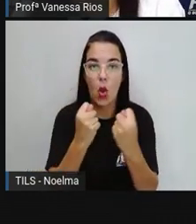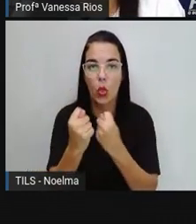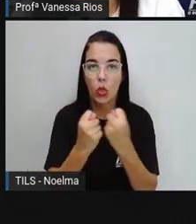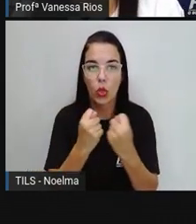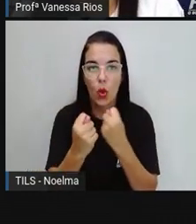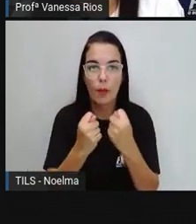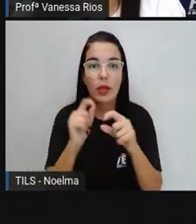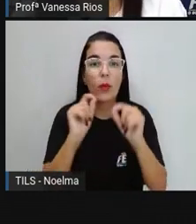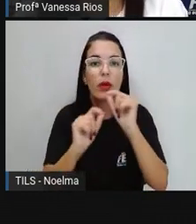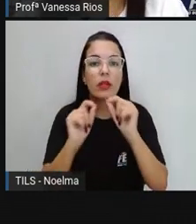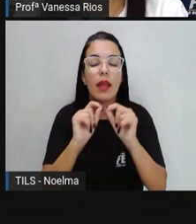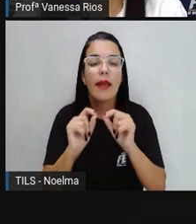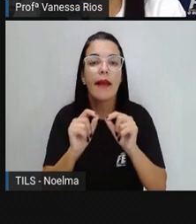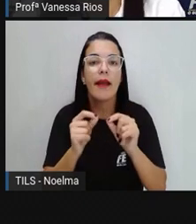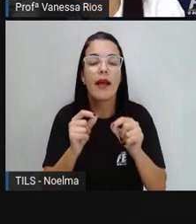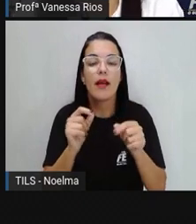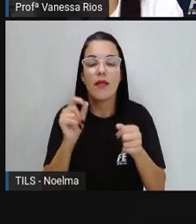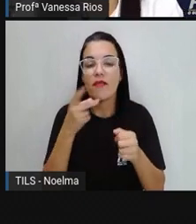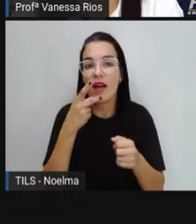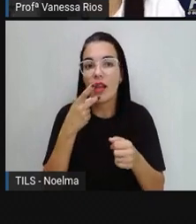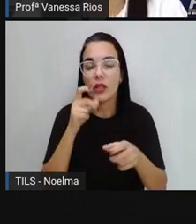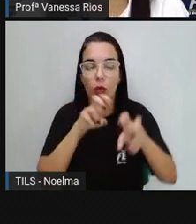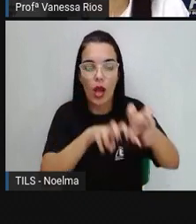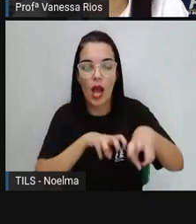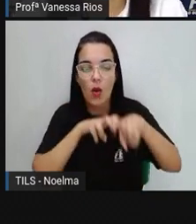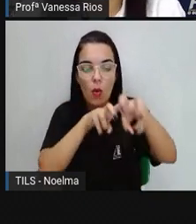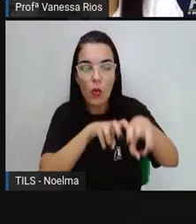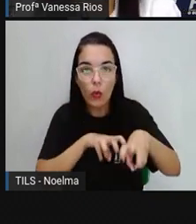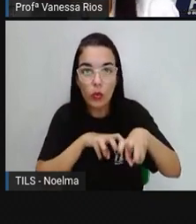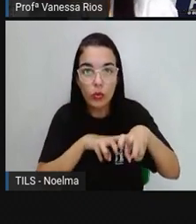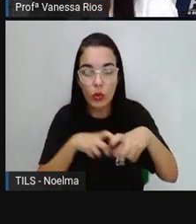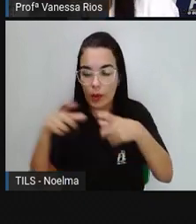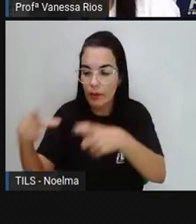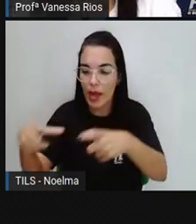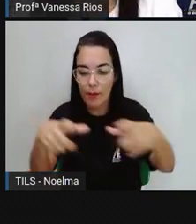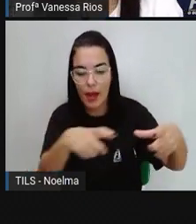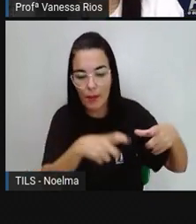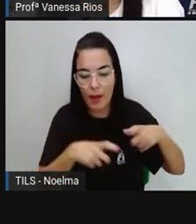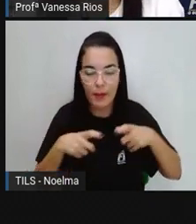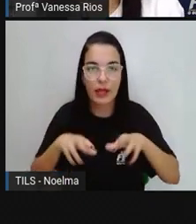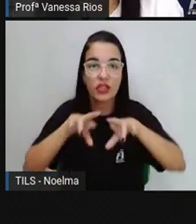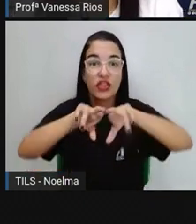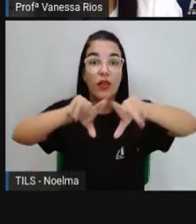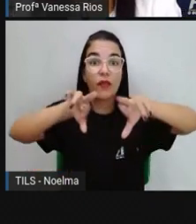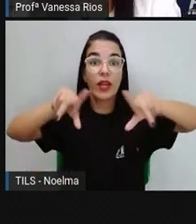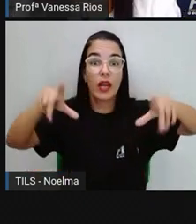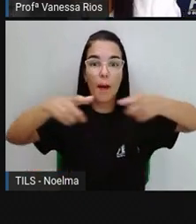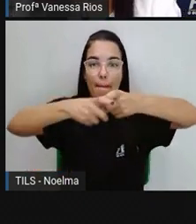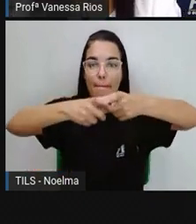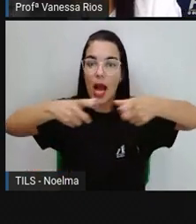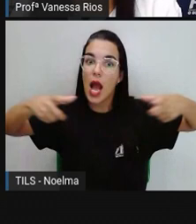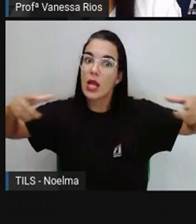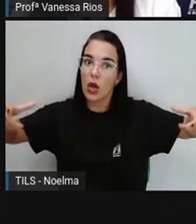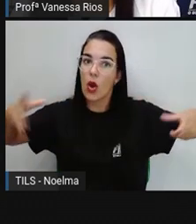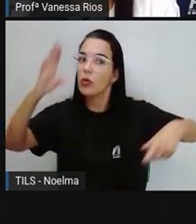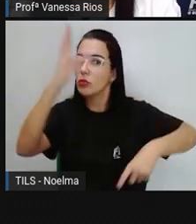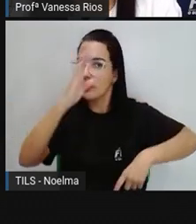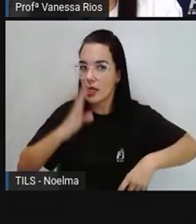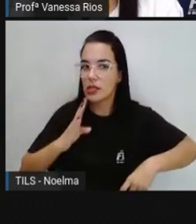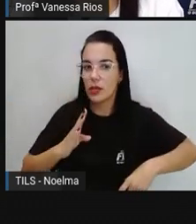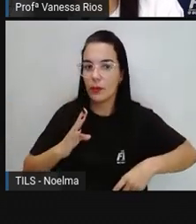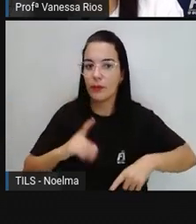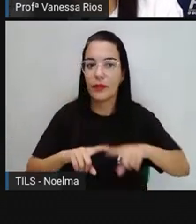da agricultura desenvolvida em espaços diferentes daquele espaço maior que compõe o nosso país.